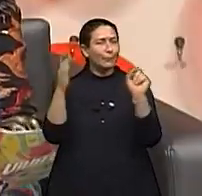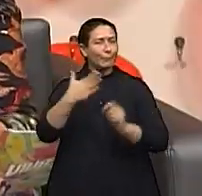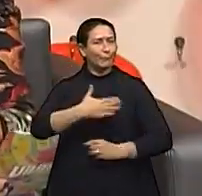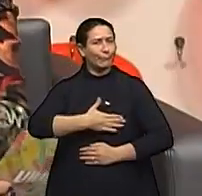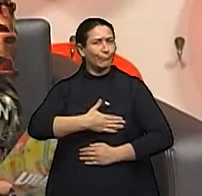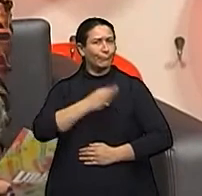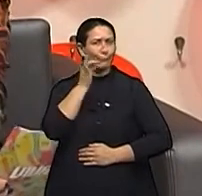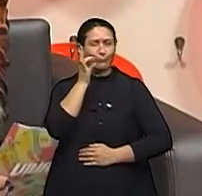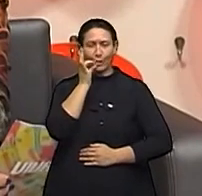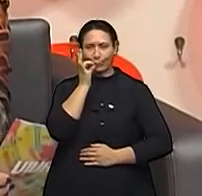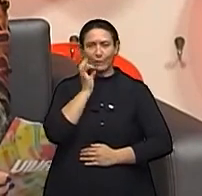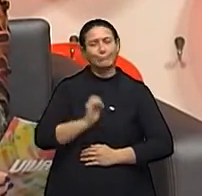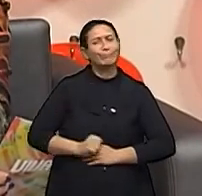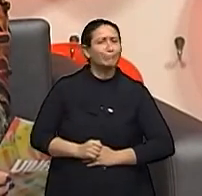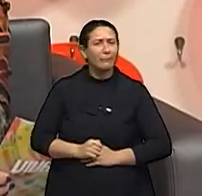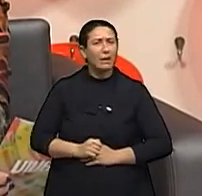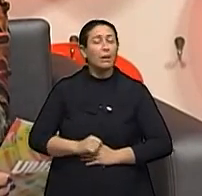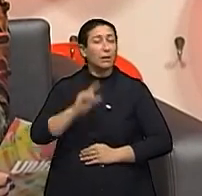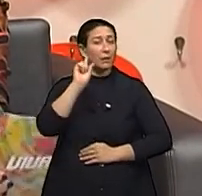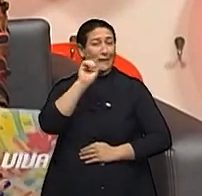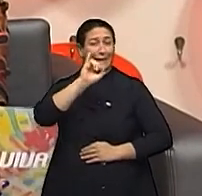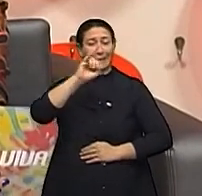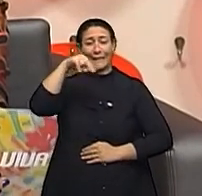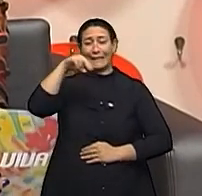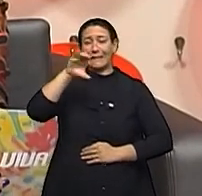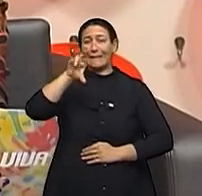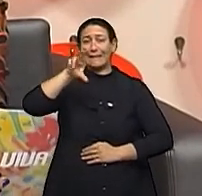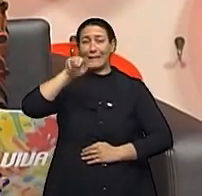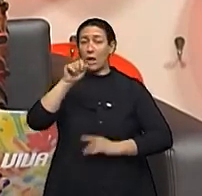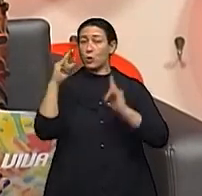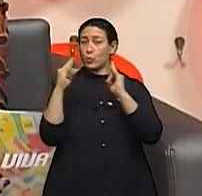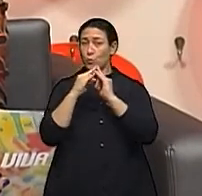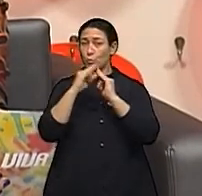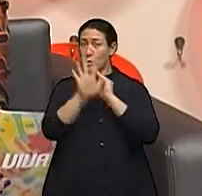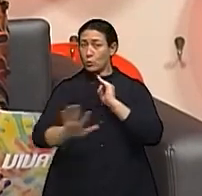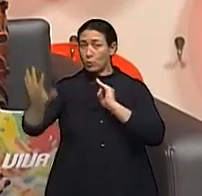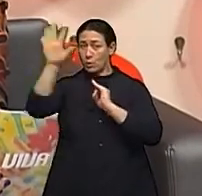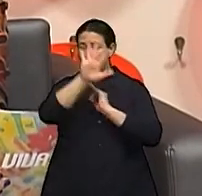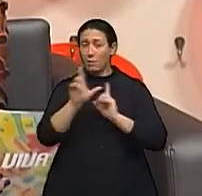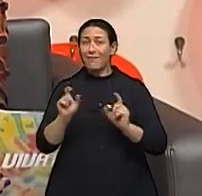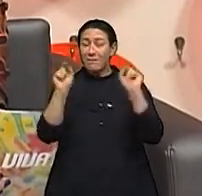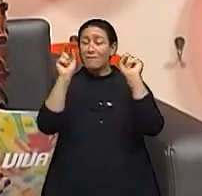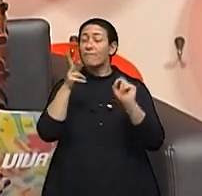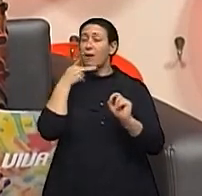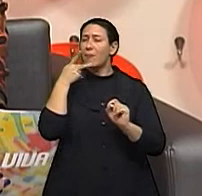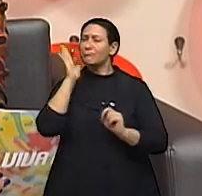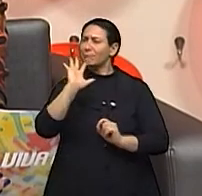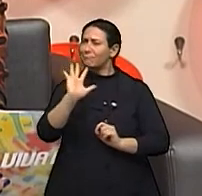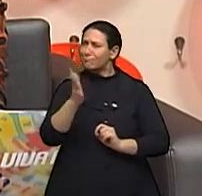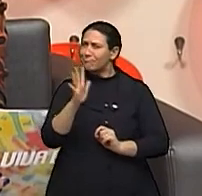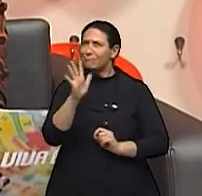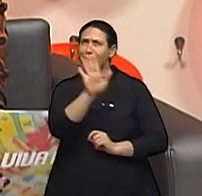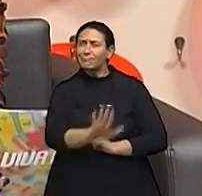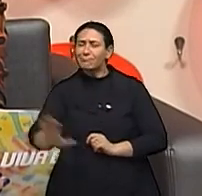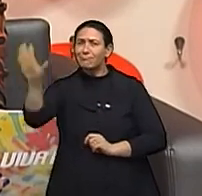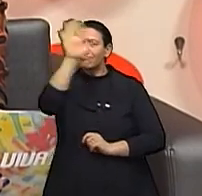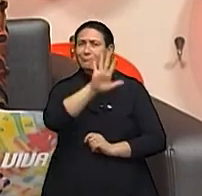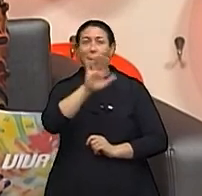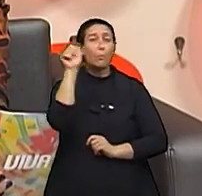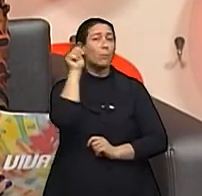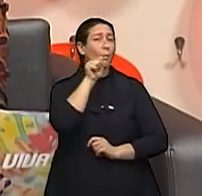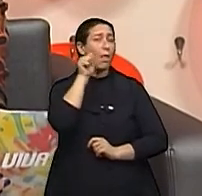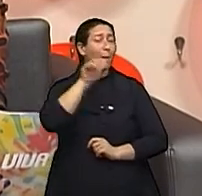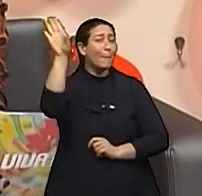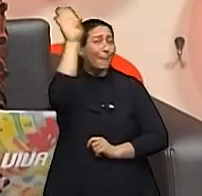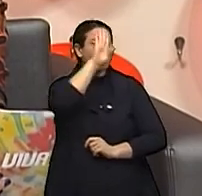Pois é, segundo o Inca Instituto Nacional de Câncer, a estimativa é que cerca de 57 mil brasileiras